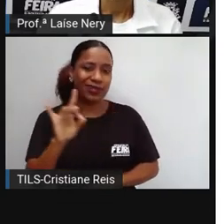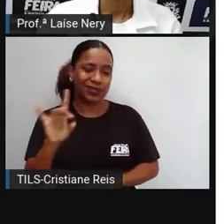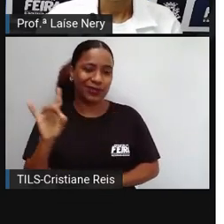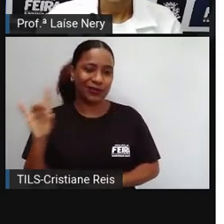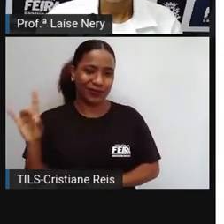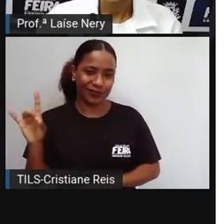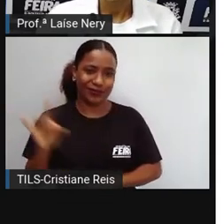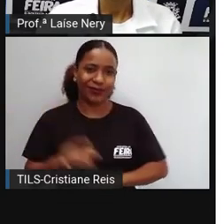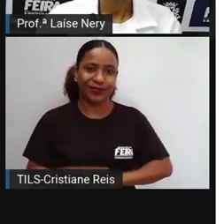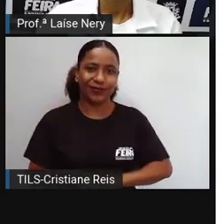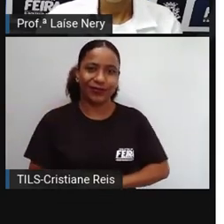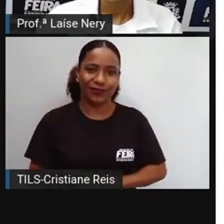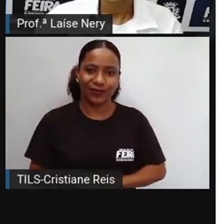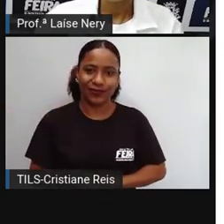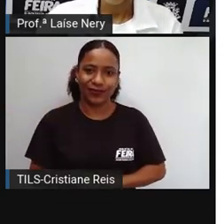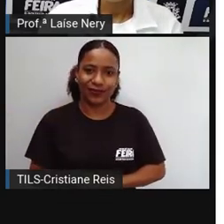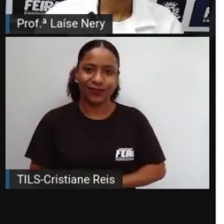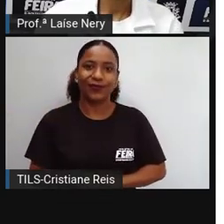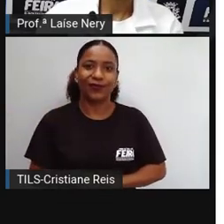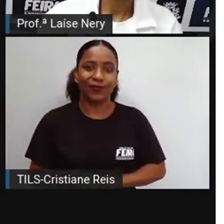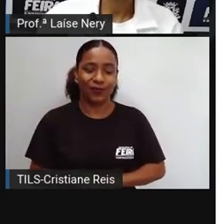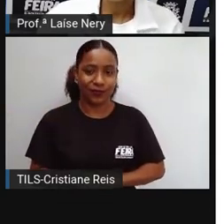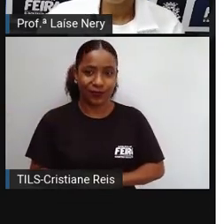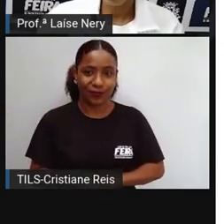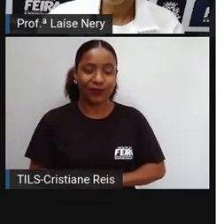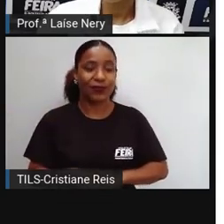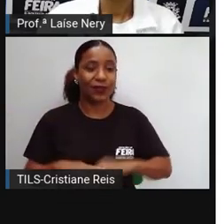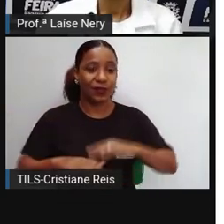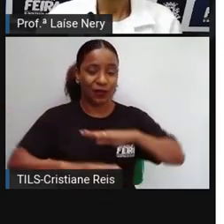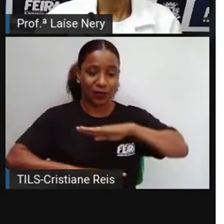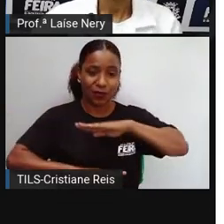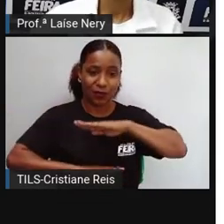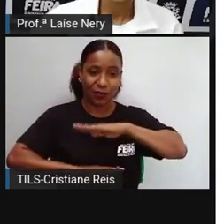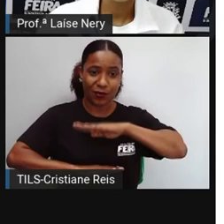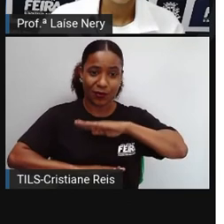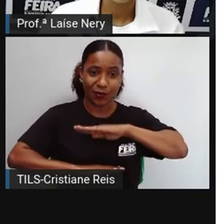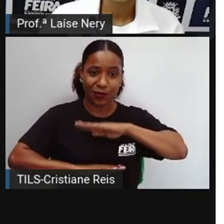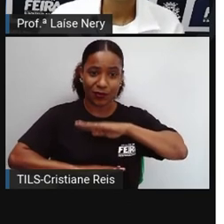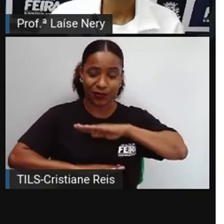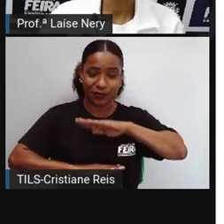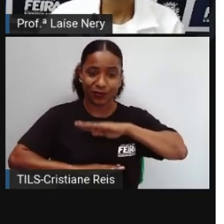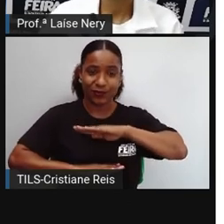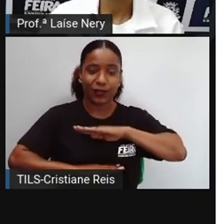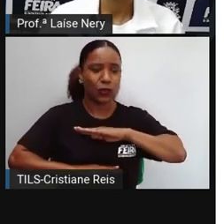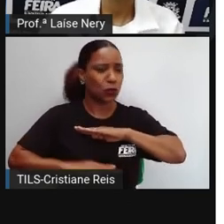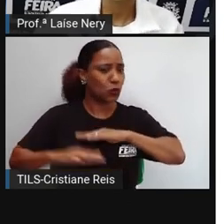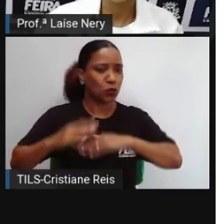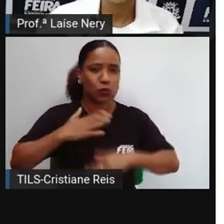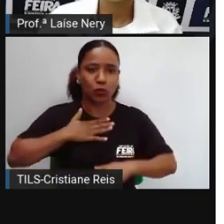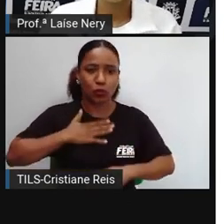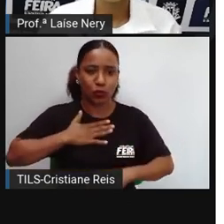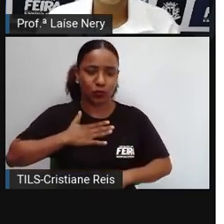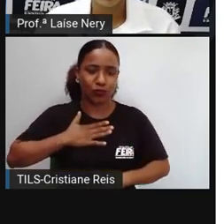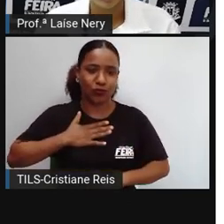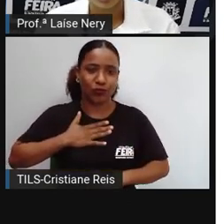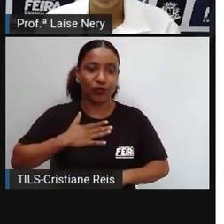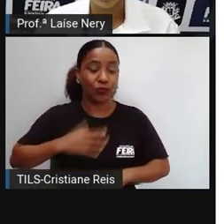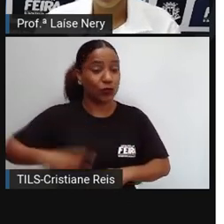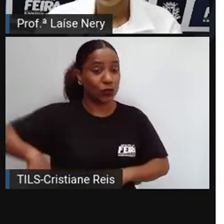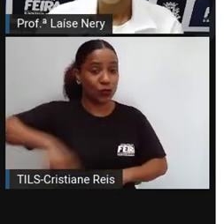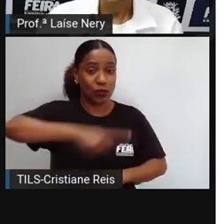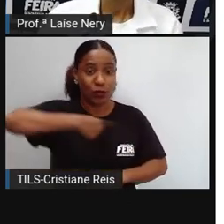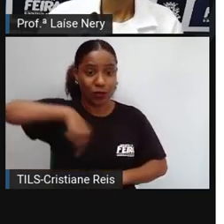que é um espaço ocupado pelo nosso corpo ao redor dele e o que pode ser alcançado pelos seus